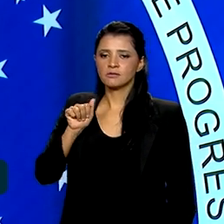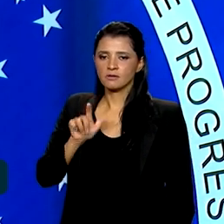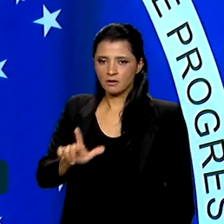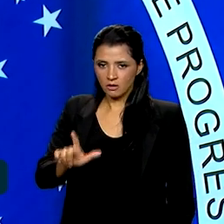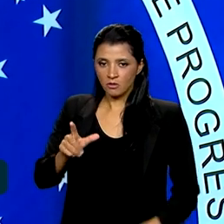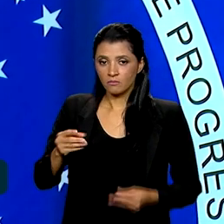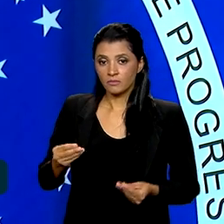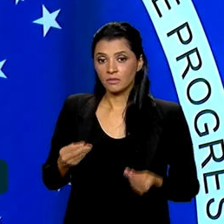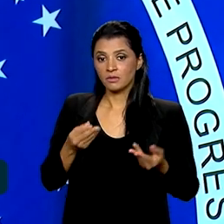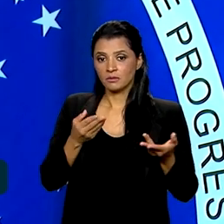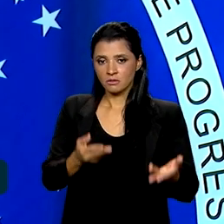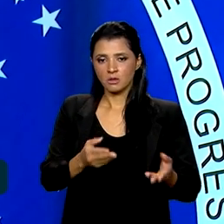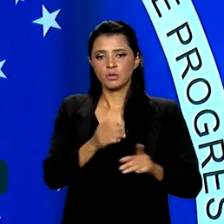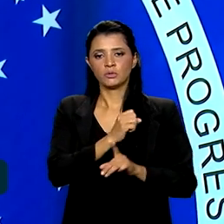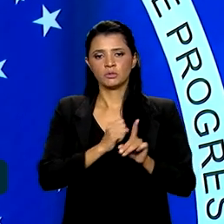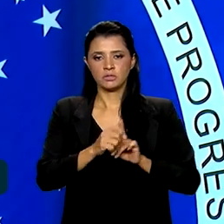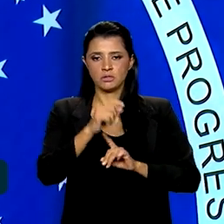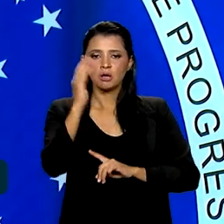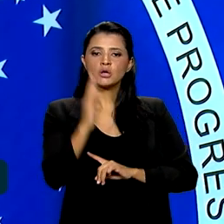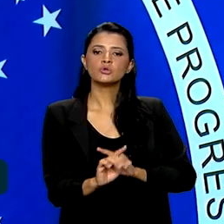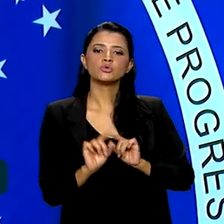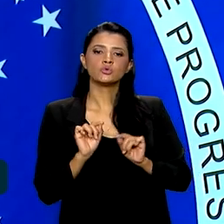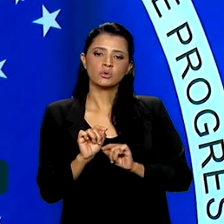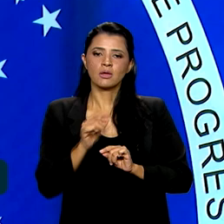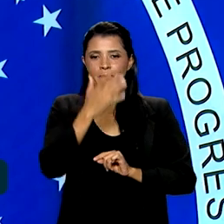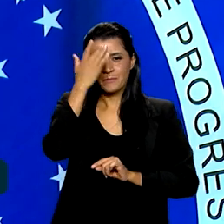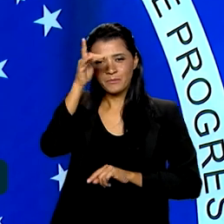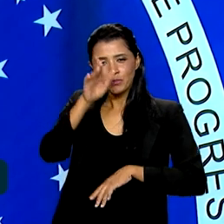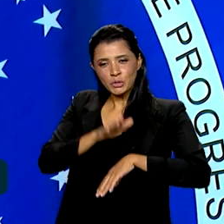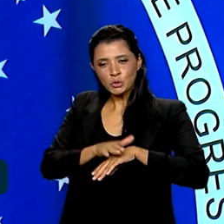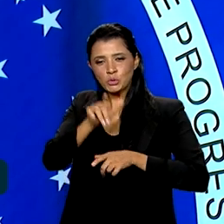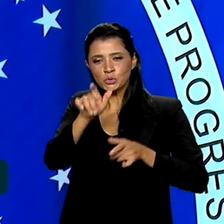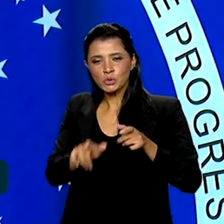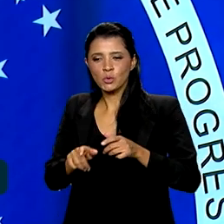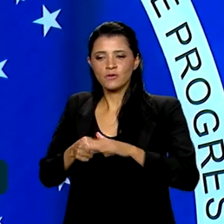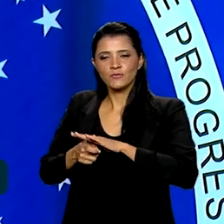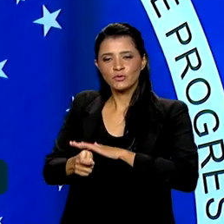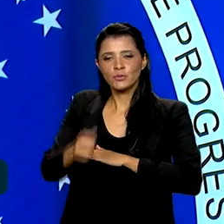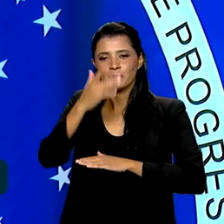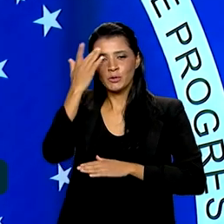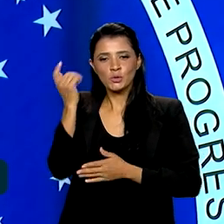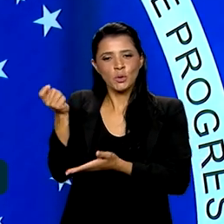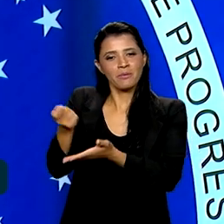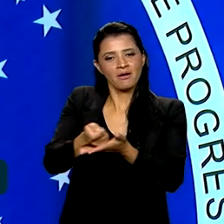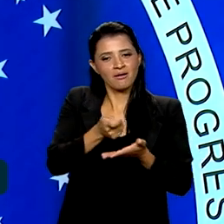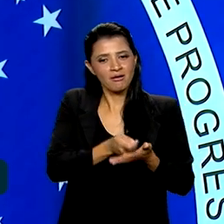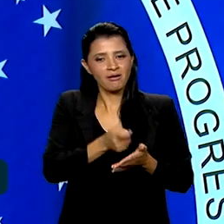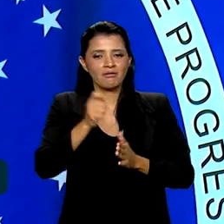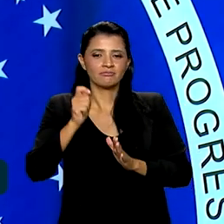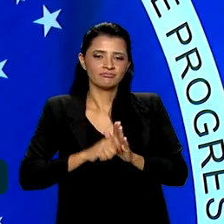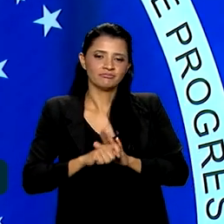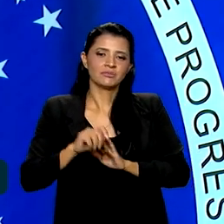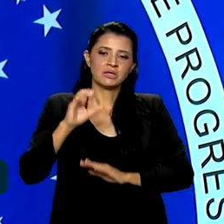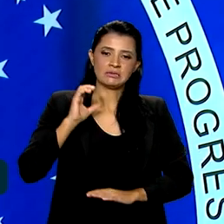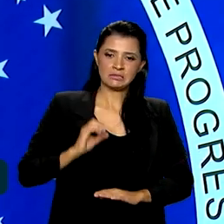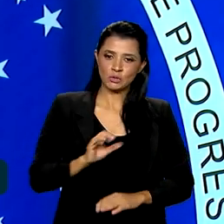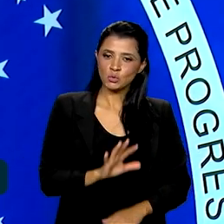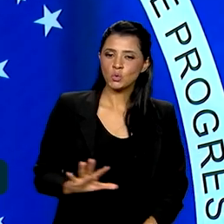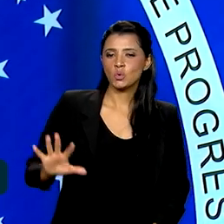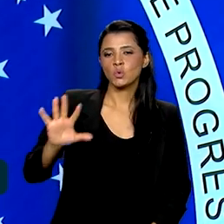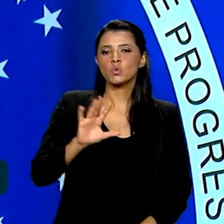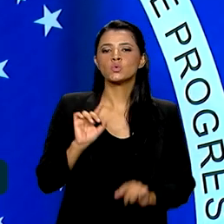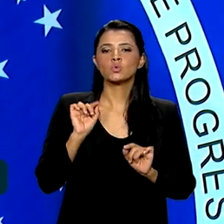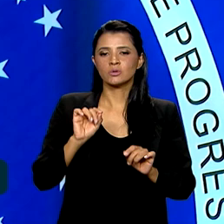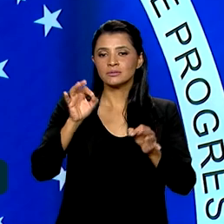brasileira como um todo, aos investidores, aos contribuintes, aos cidadãos em geral, a